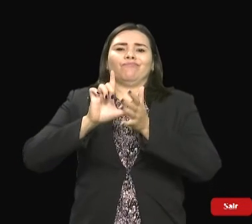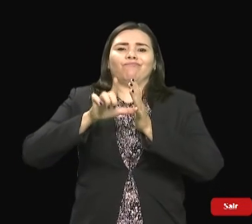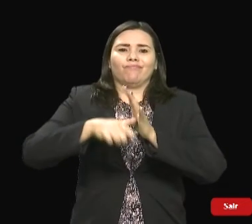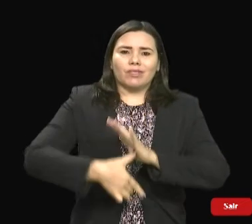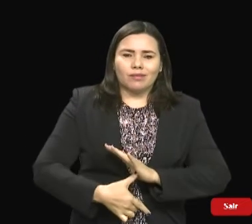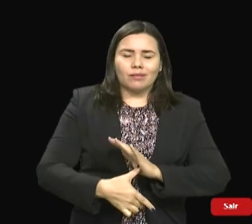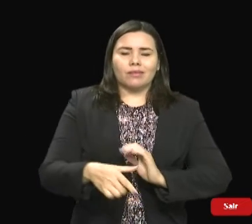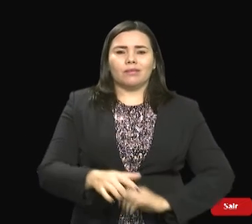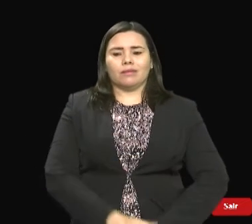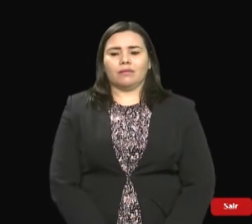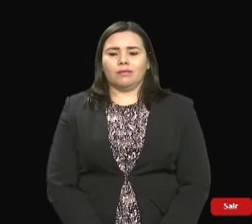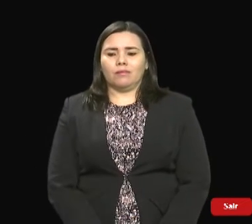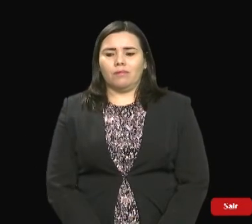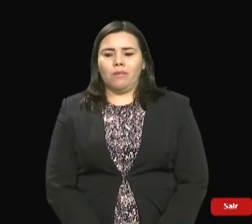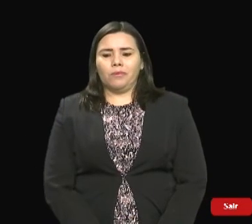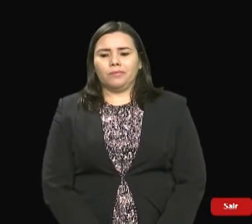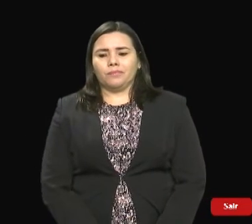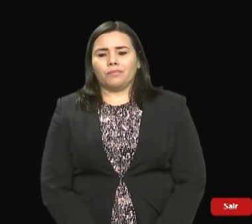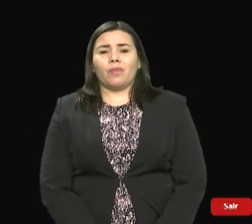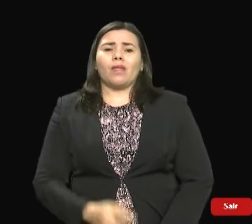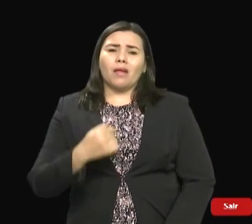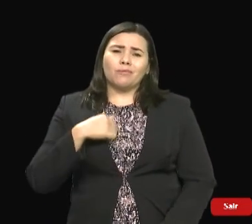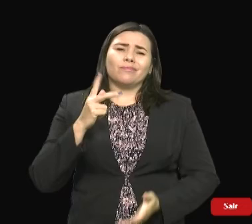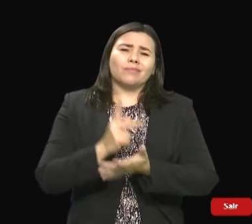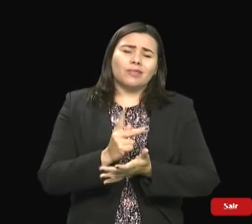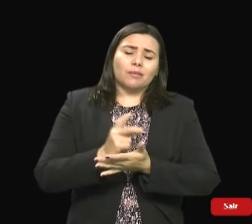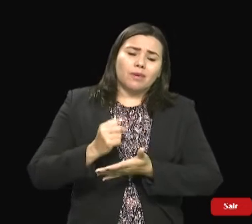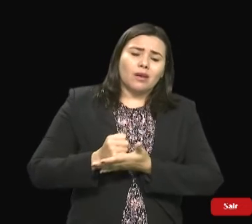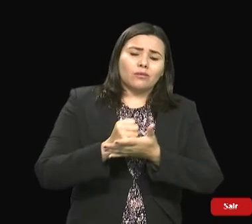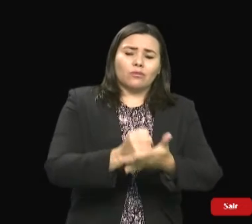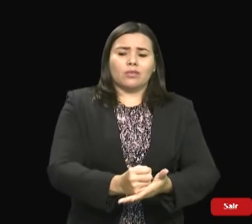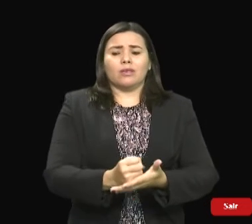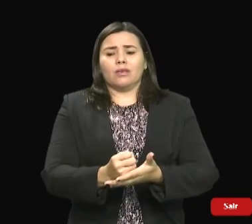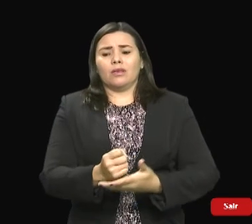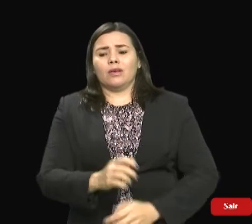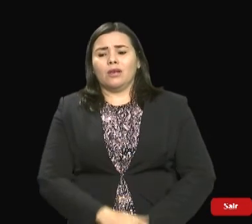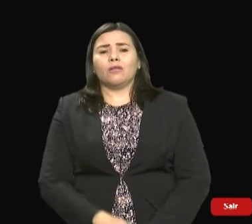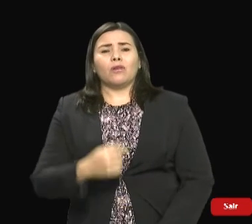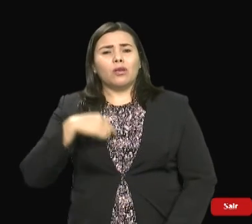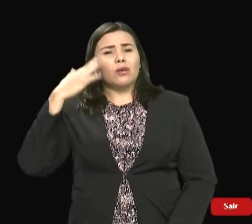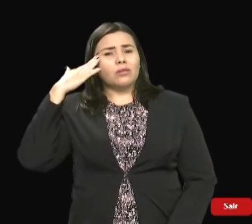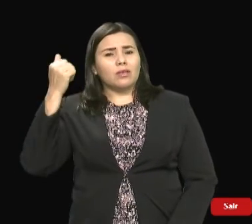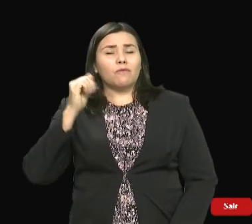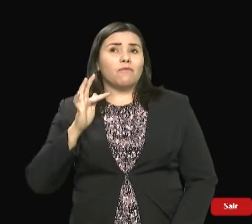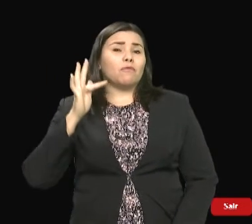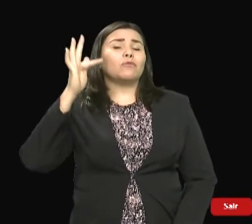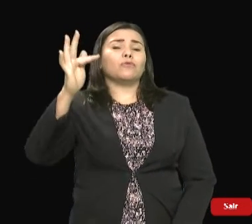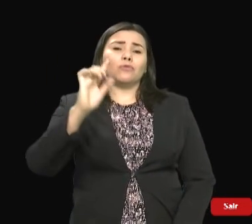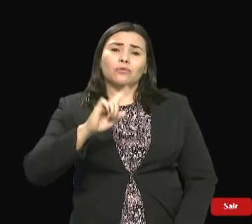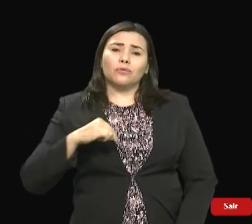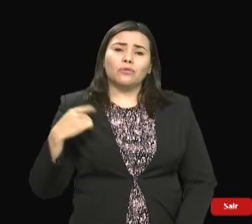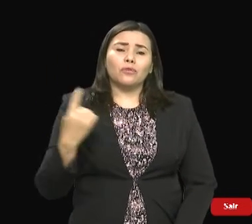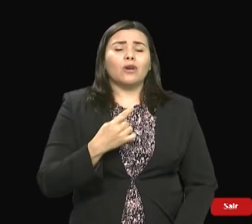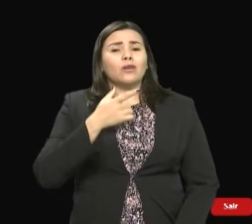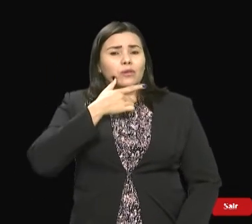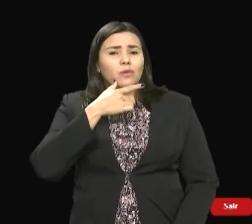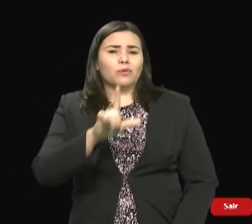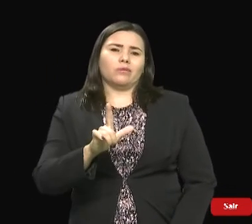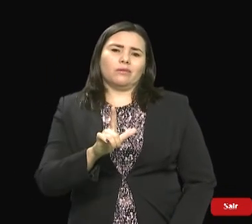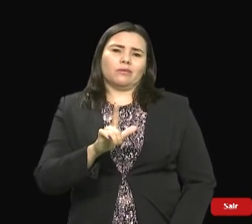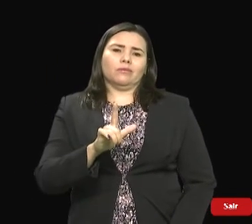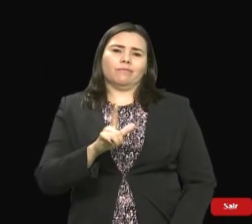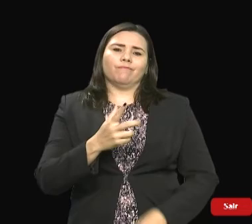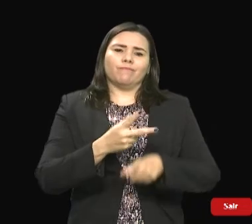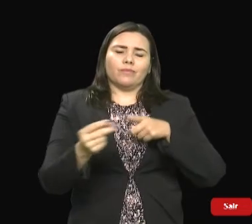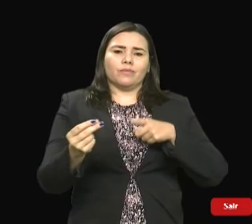organização, que fatalmente, em algum momento, nós vamos escolher resultados positivos em campo. A frustração é grande, mas nada